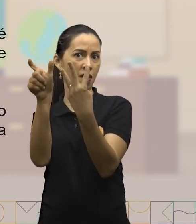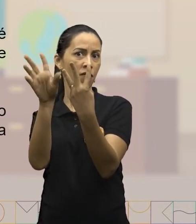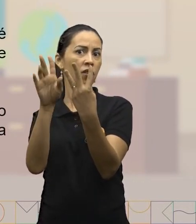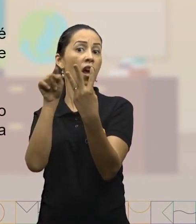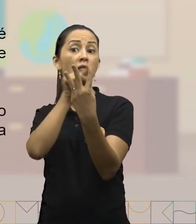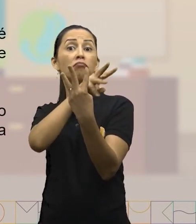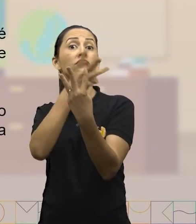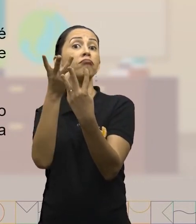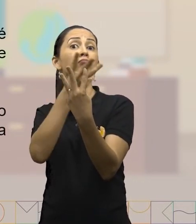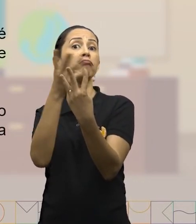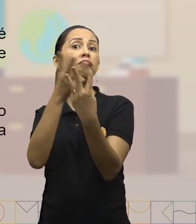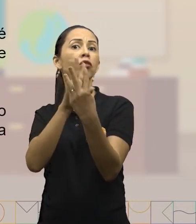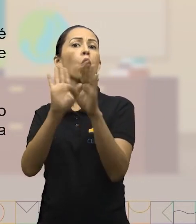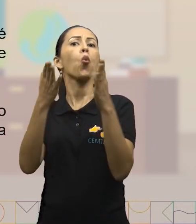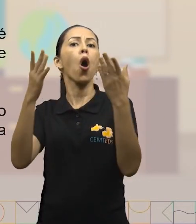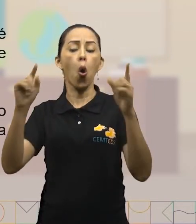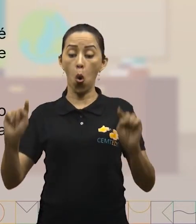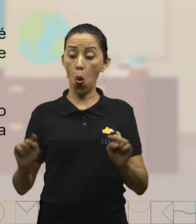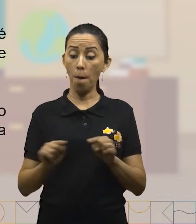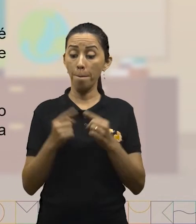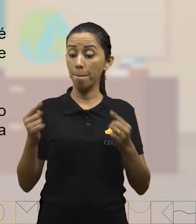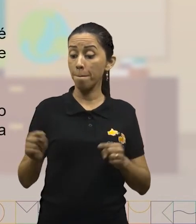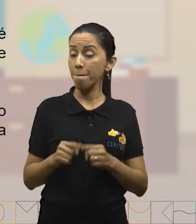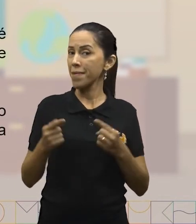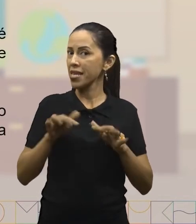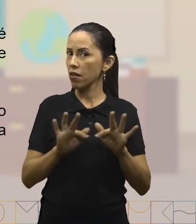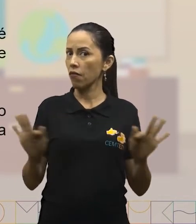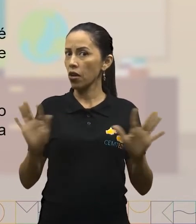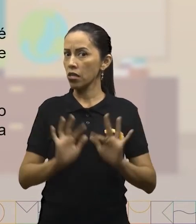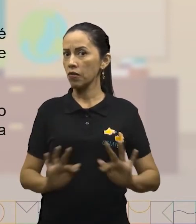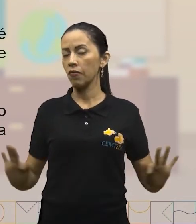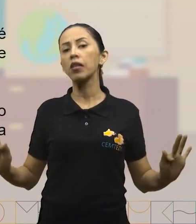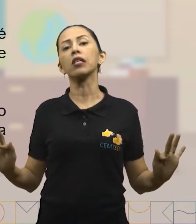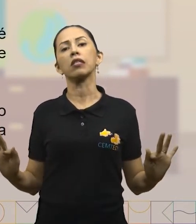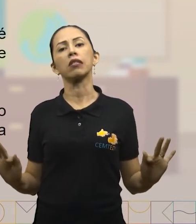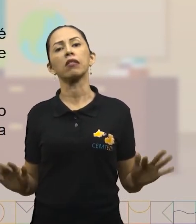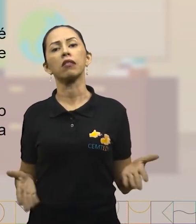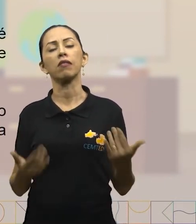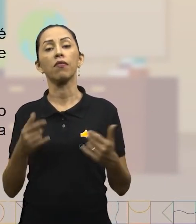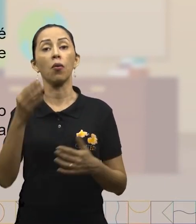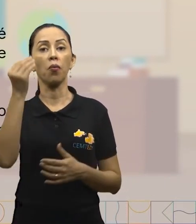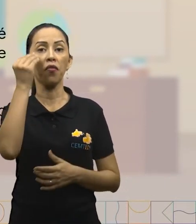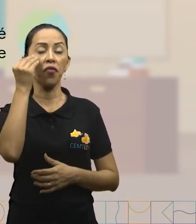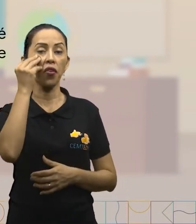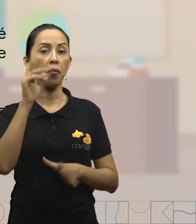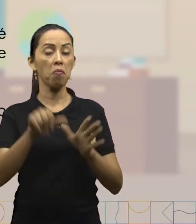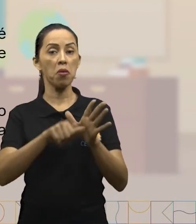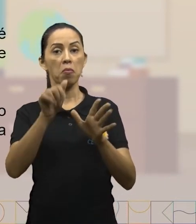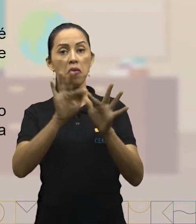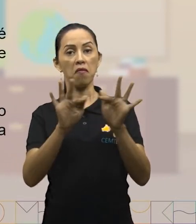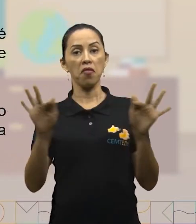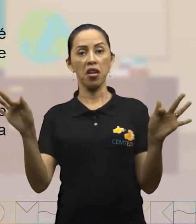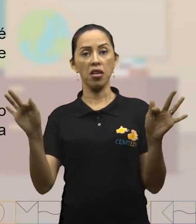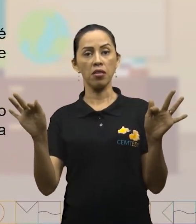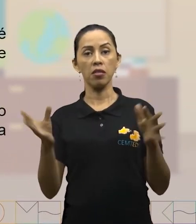Peristálticos, mecânica e química. Vamos lá, a primeira frase.